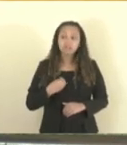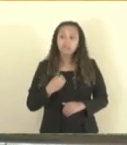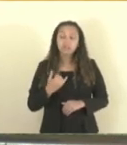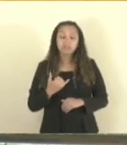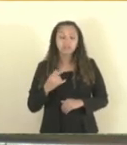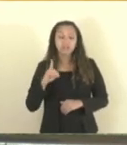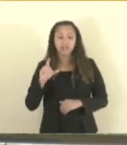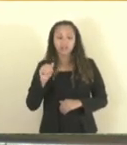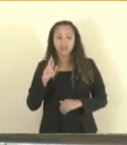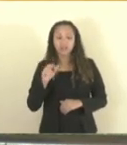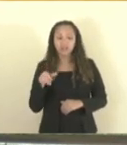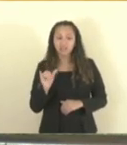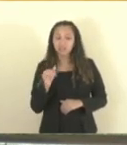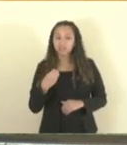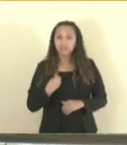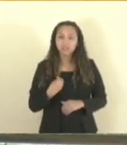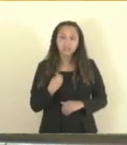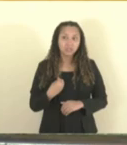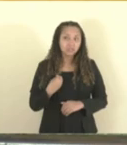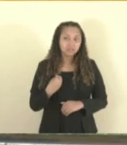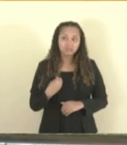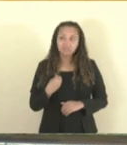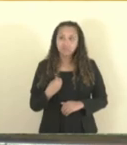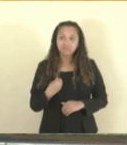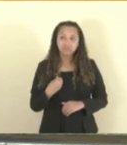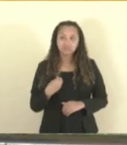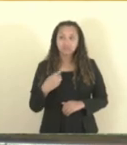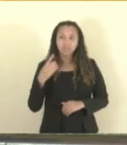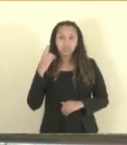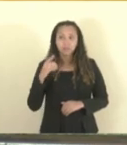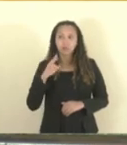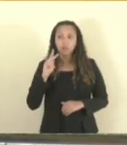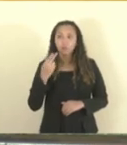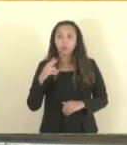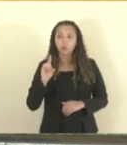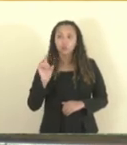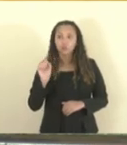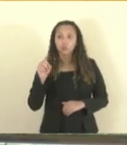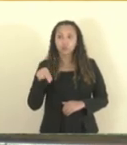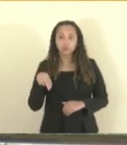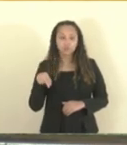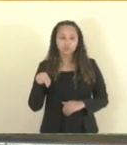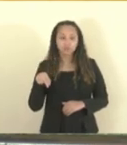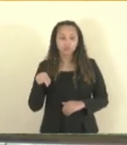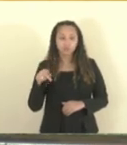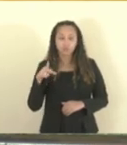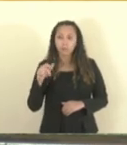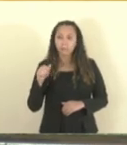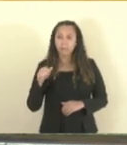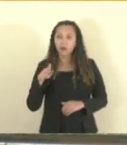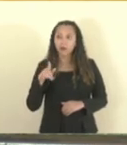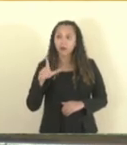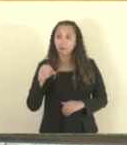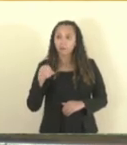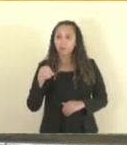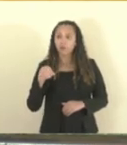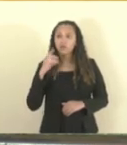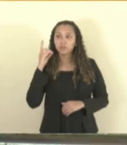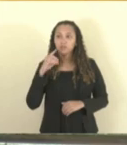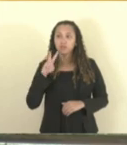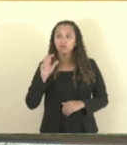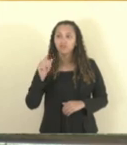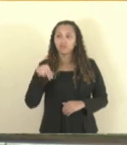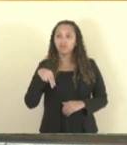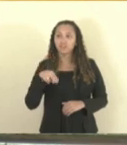deputado Bruno Rezende, deputado Hudson Leal, deputado Lucas Scaramusta, deputado Pablo Mulibeca, deputado Vandinho Leite